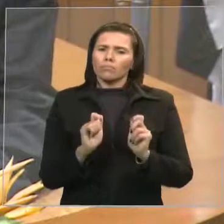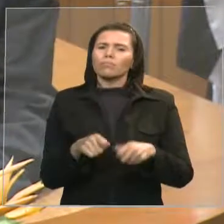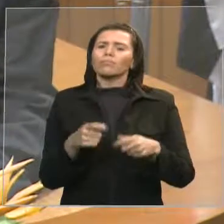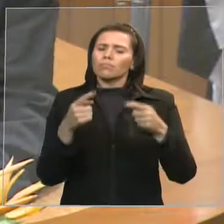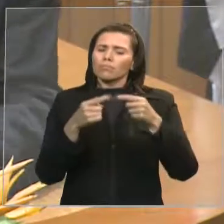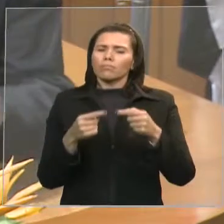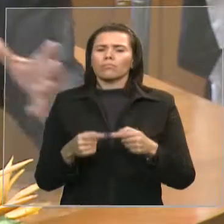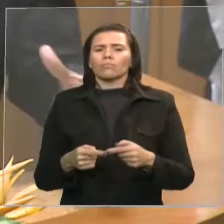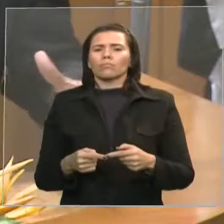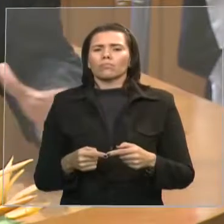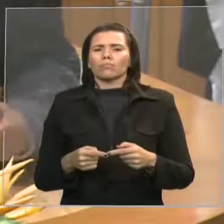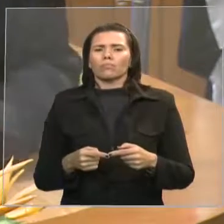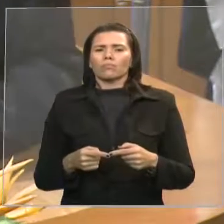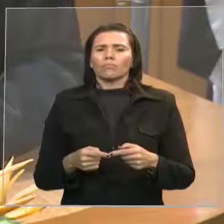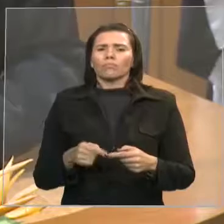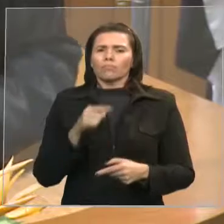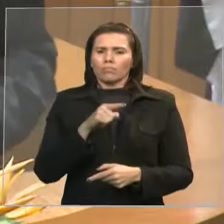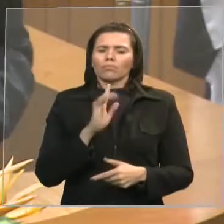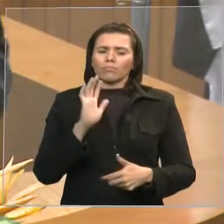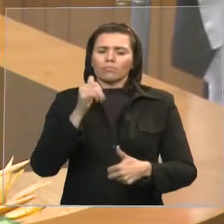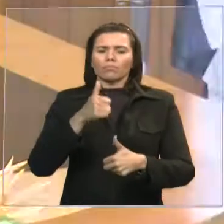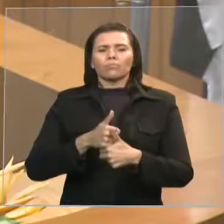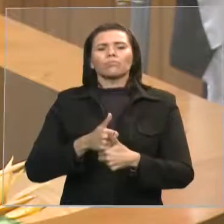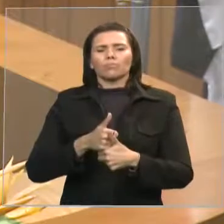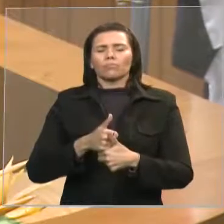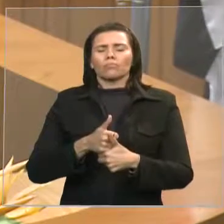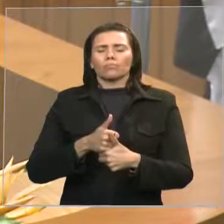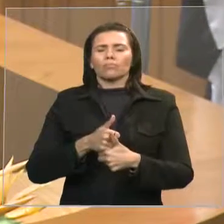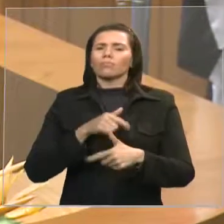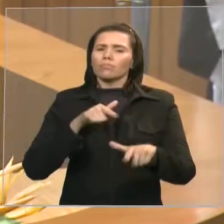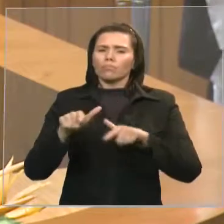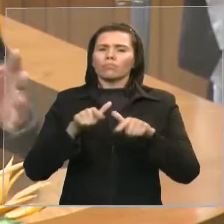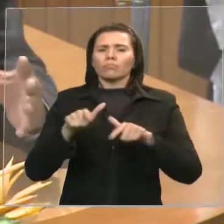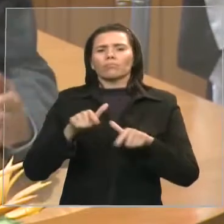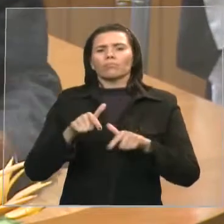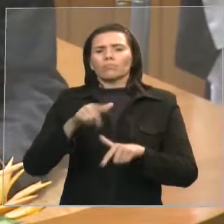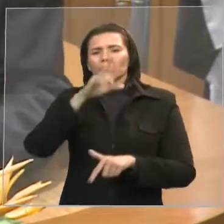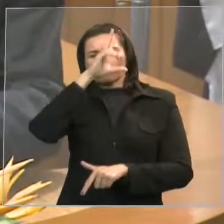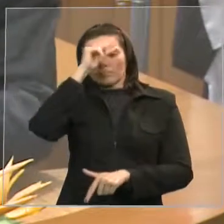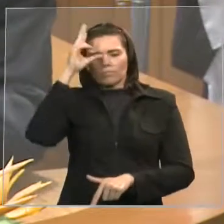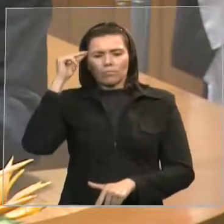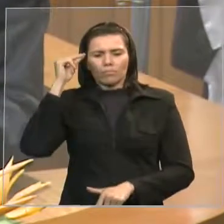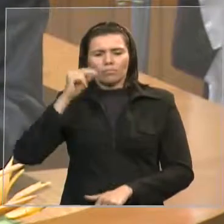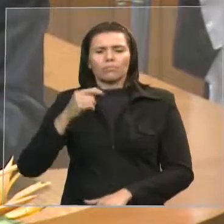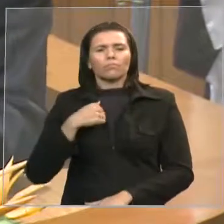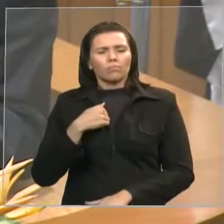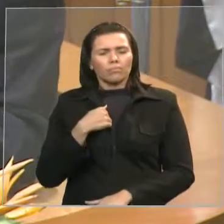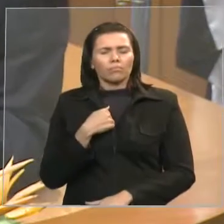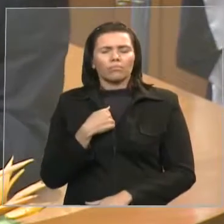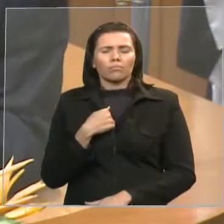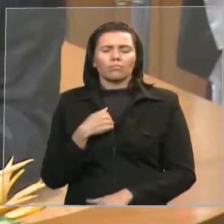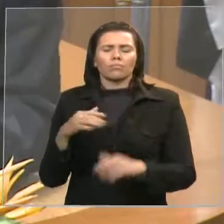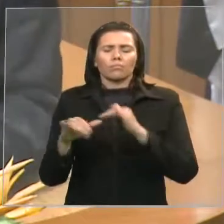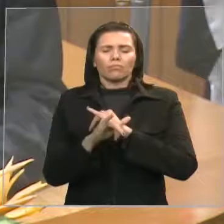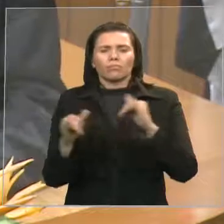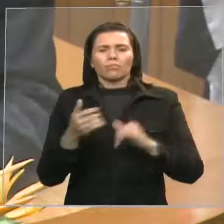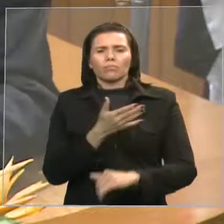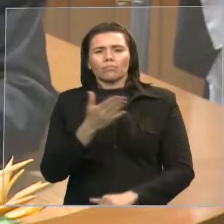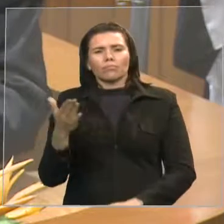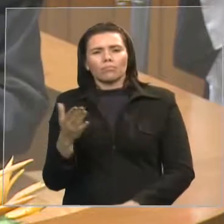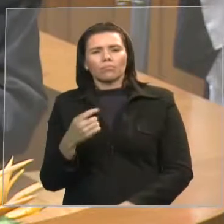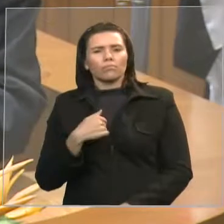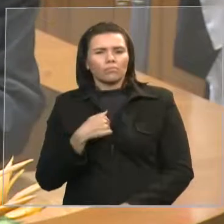e digo mais da forma como nós temos acompanhado esse caso digo o senhor presidente